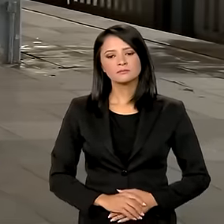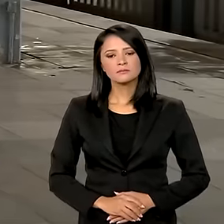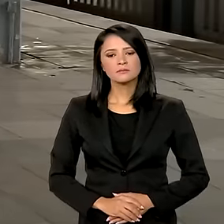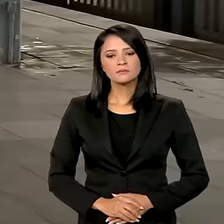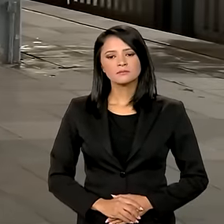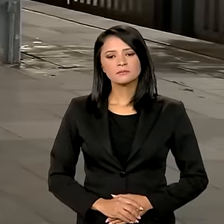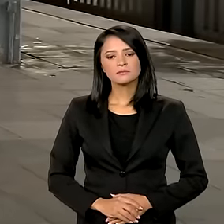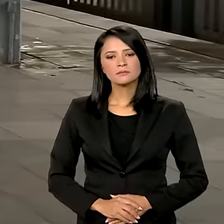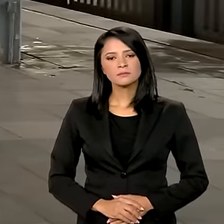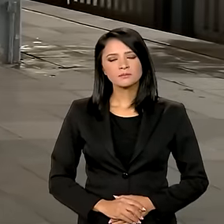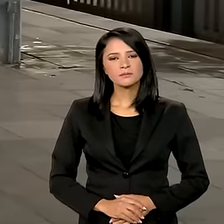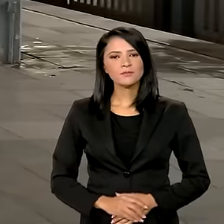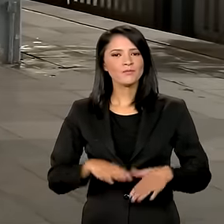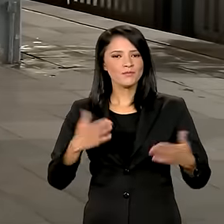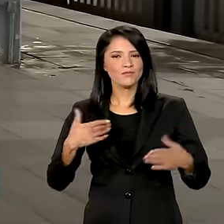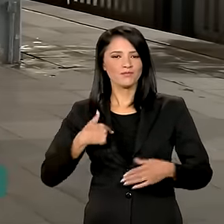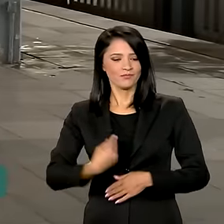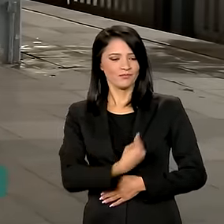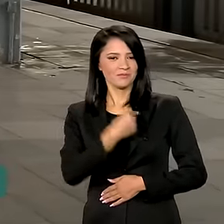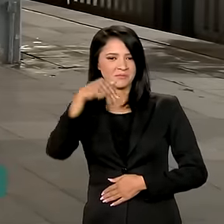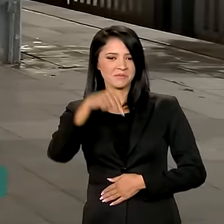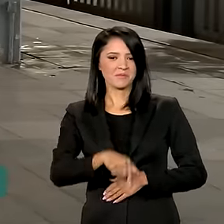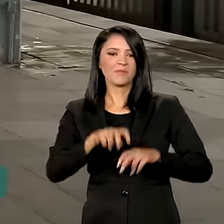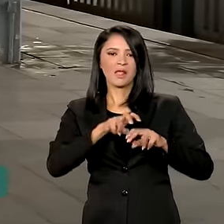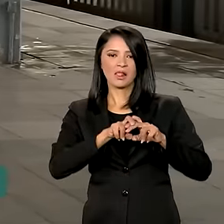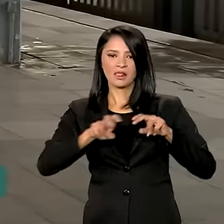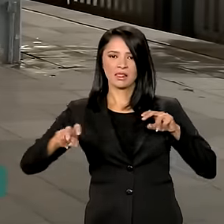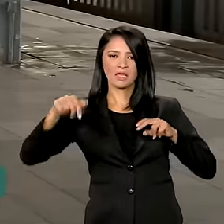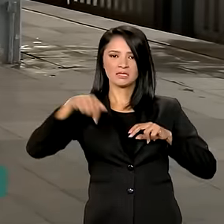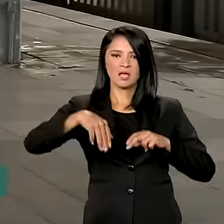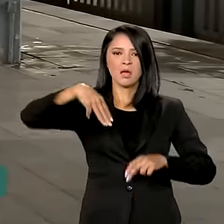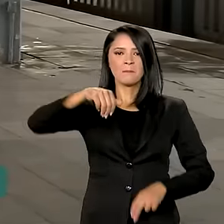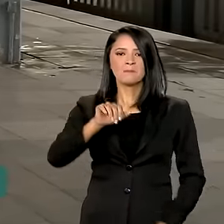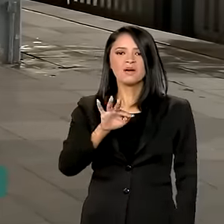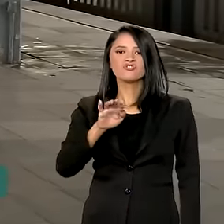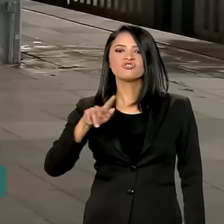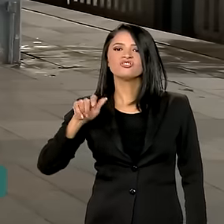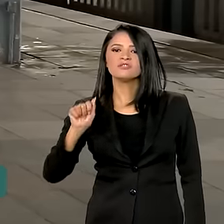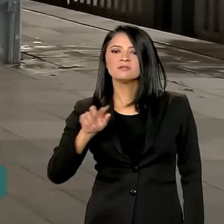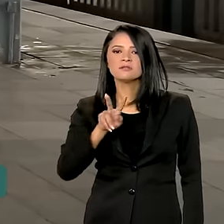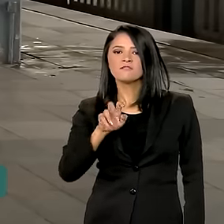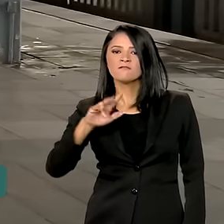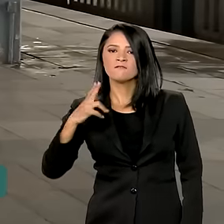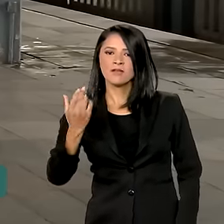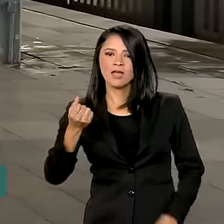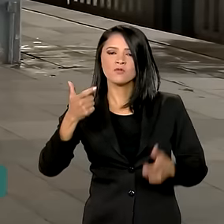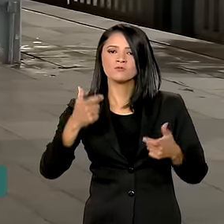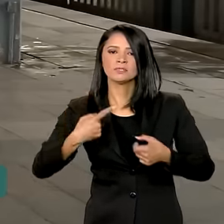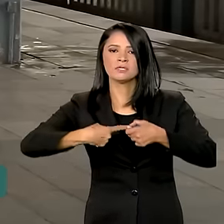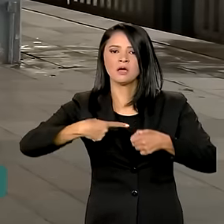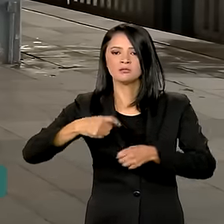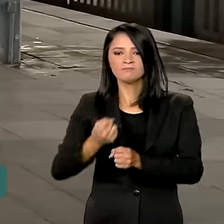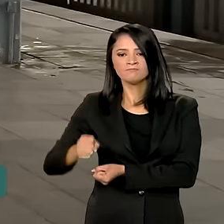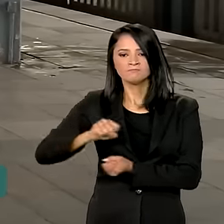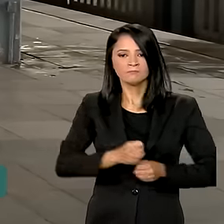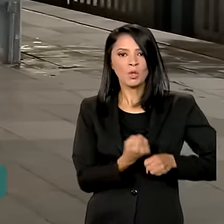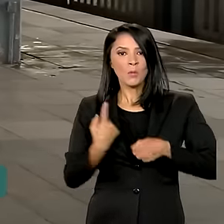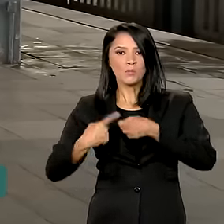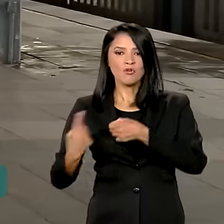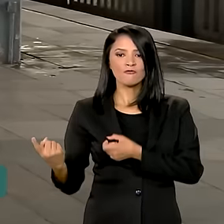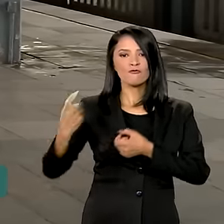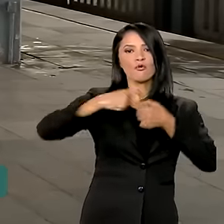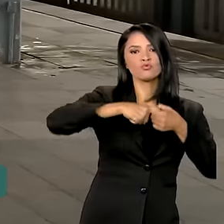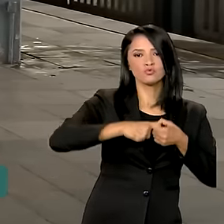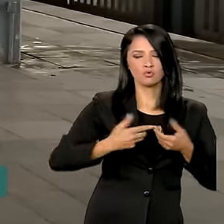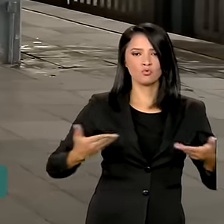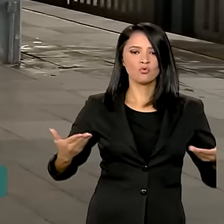Bom, a gente está aqui na estação de metrô de Matias Velho, em Canoas, porque foi retomada hoje a